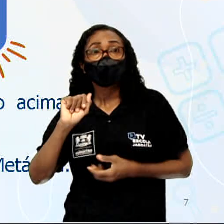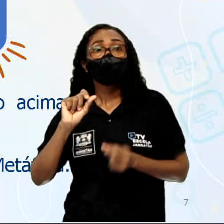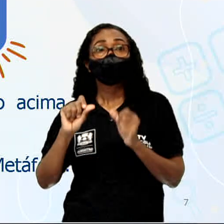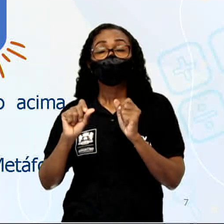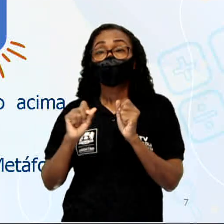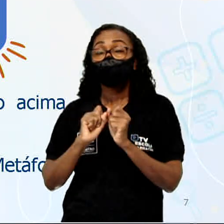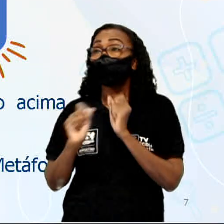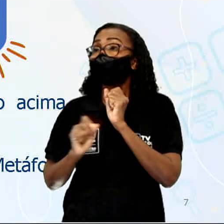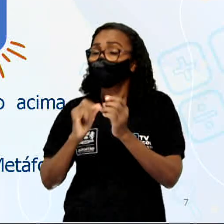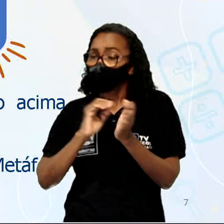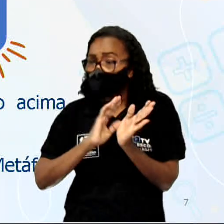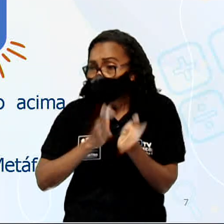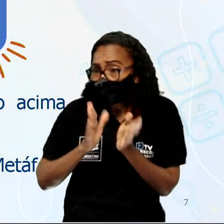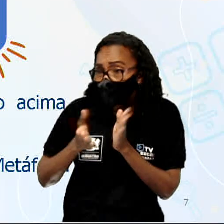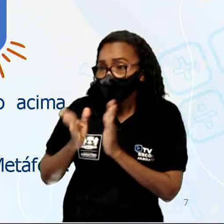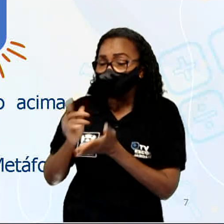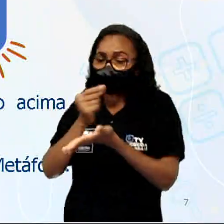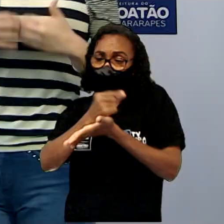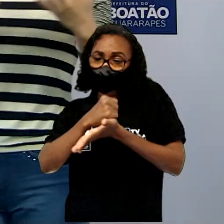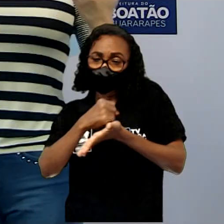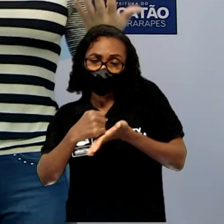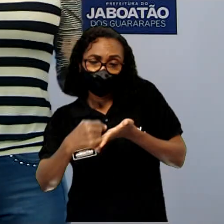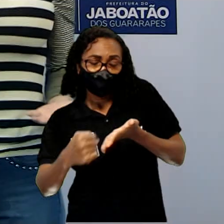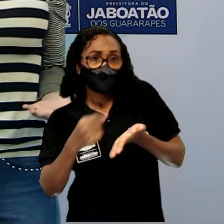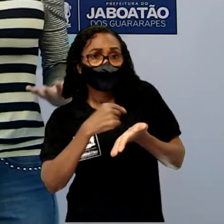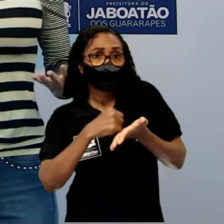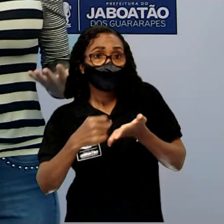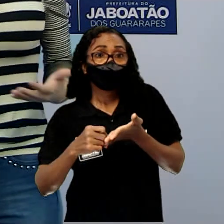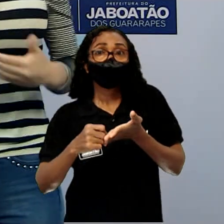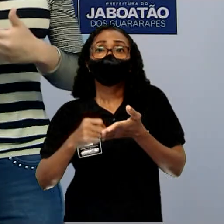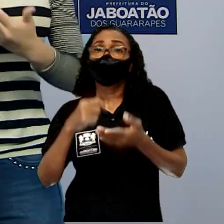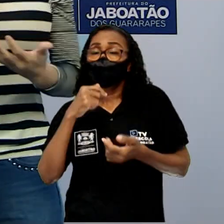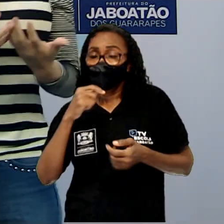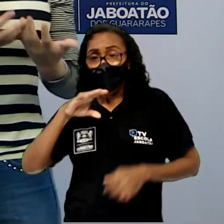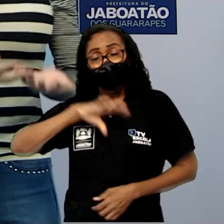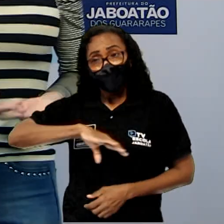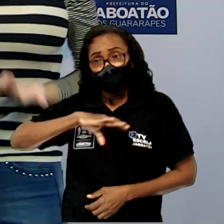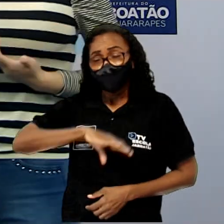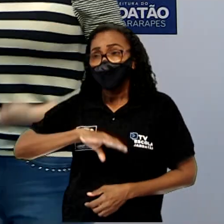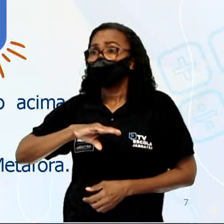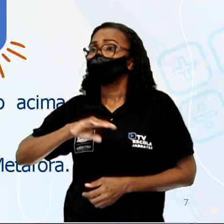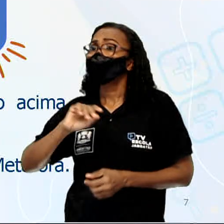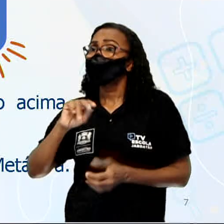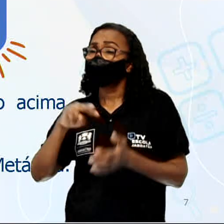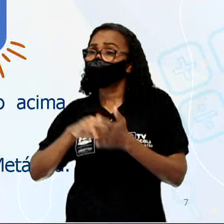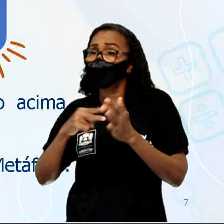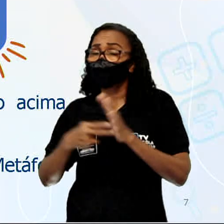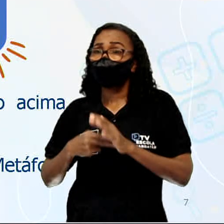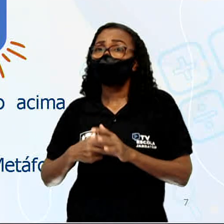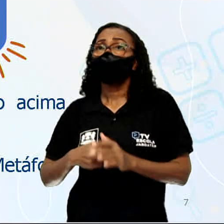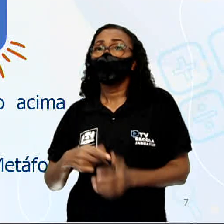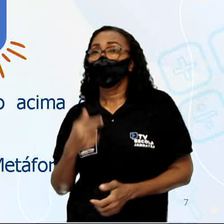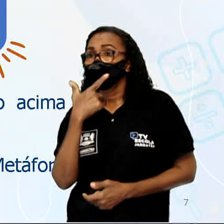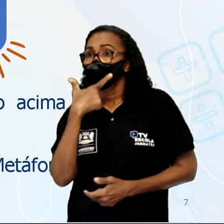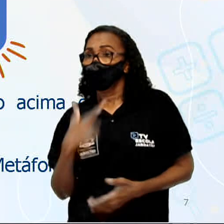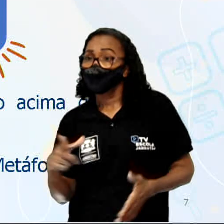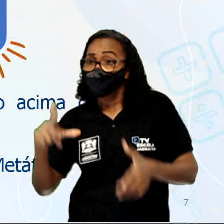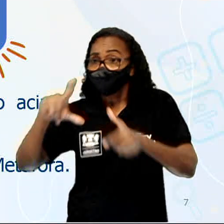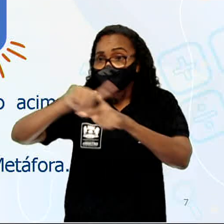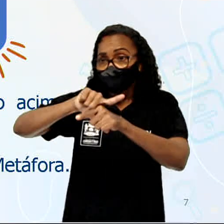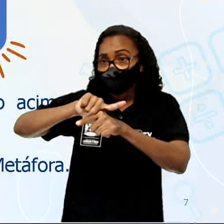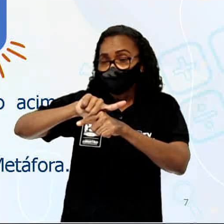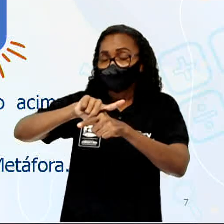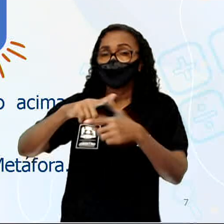escrita, que é o que a gente chama em língua portuguesa de metalinguagem, da figura de metalinguagem. Essa mensagem é